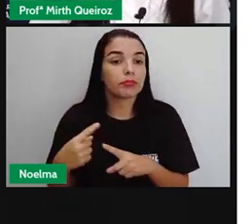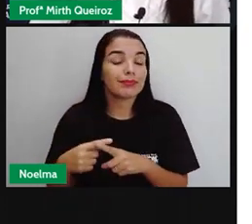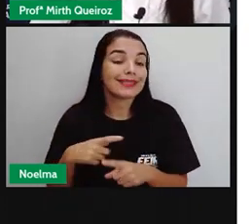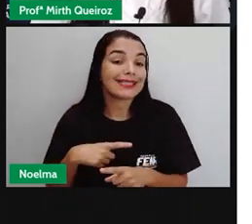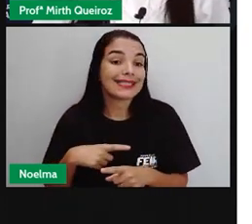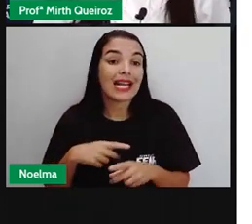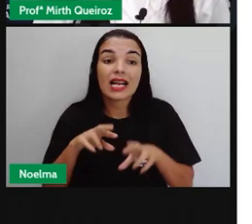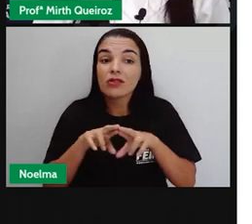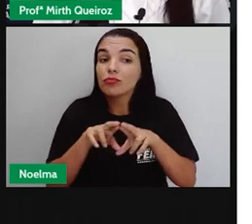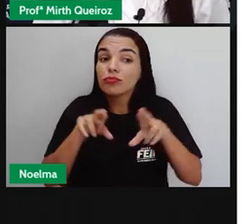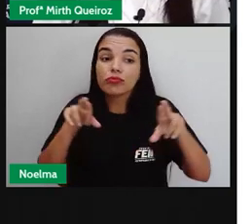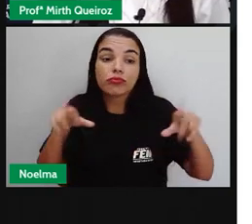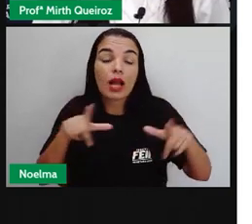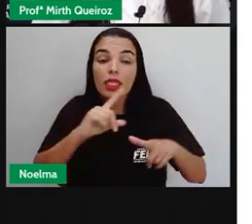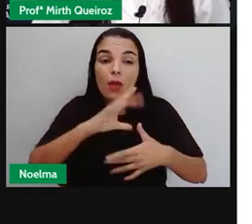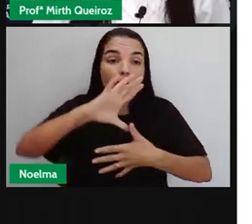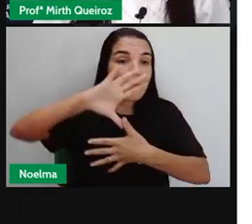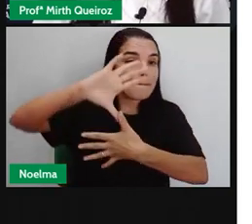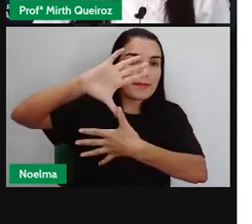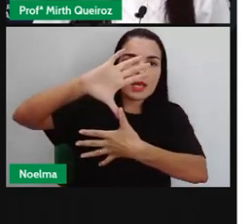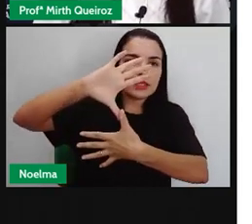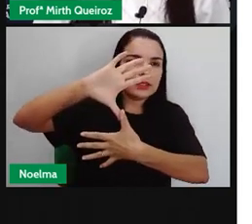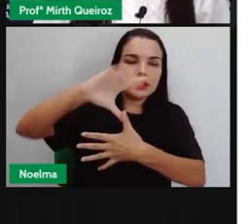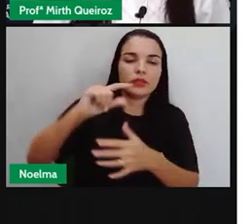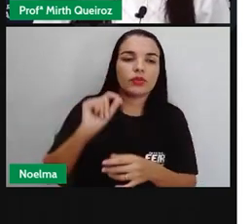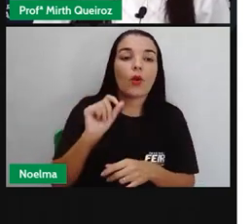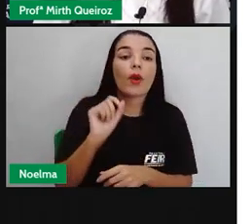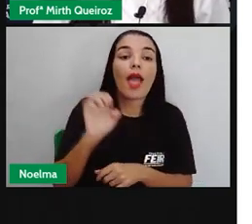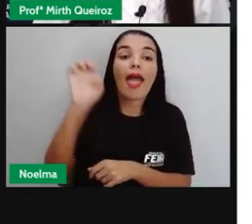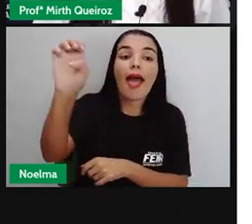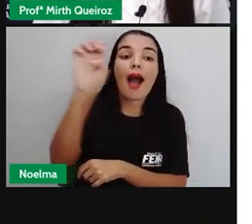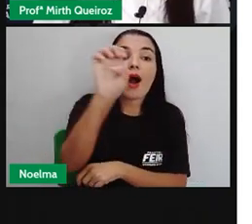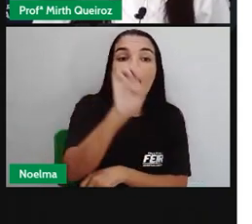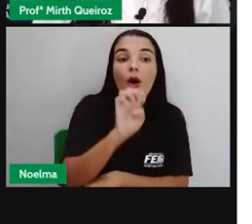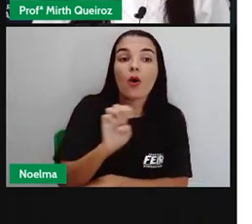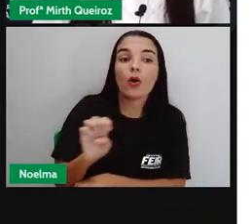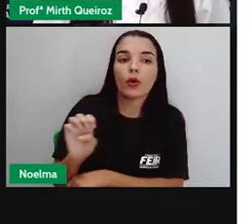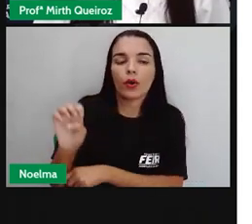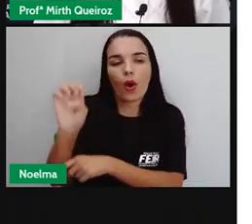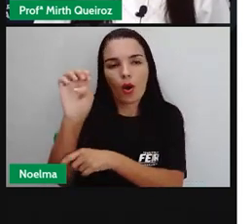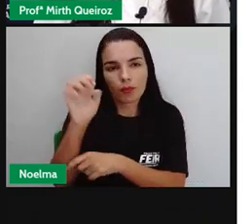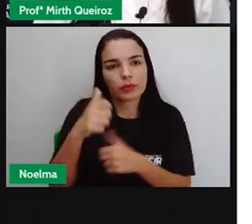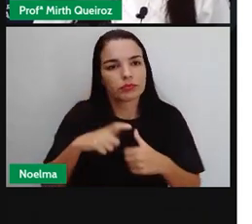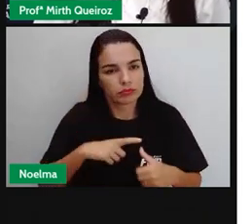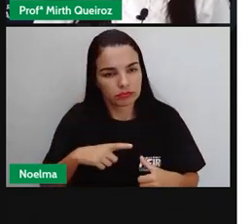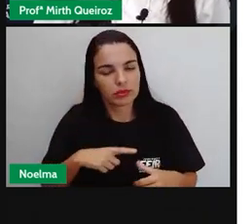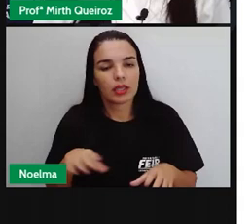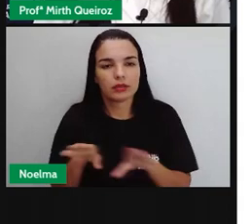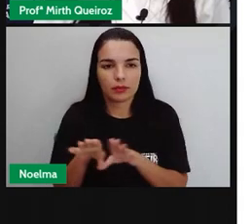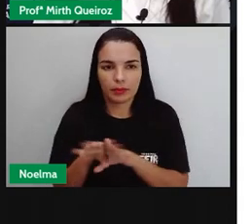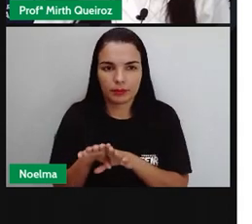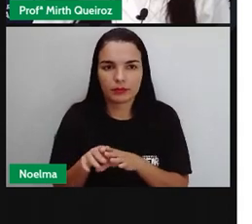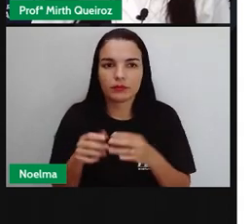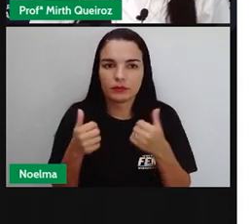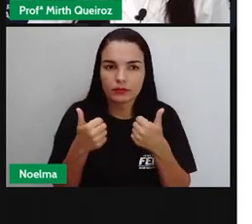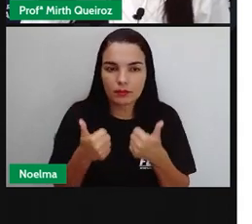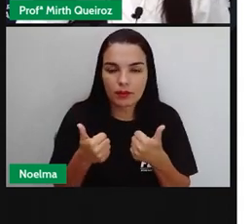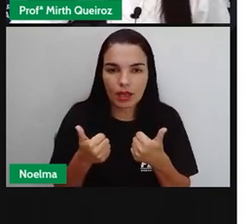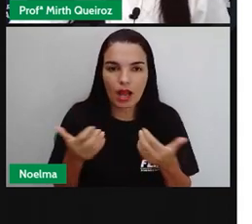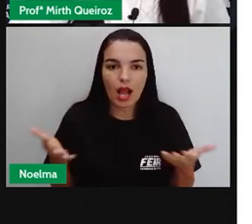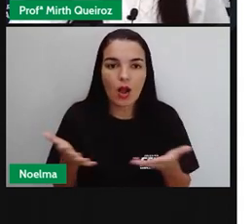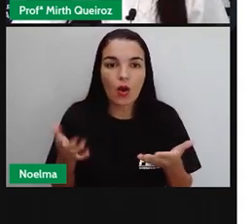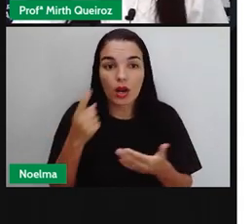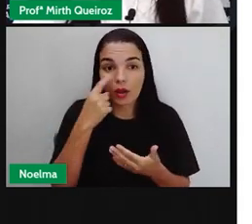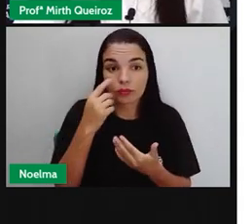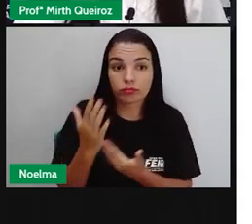o continente americano. Nós temos imigrantes do continente americano, temos também. Mas vamos falar sobre